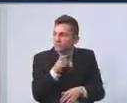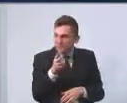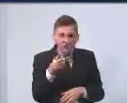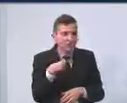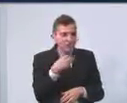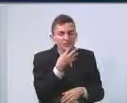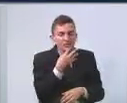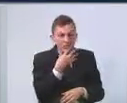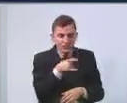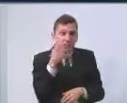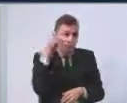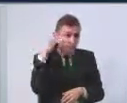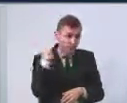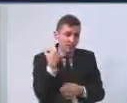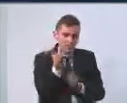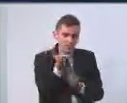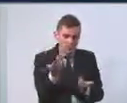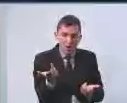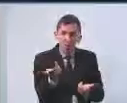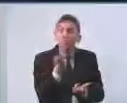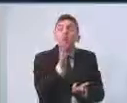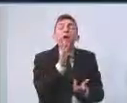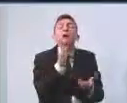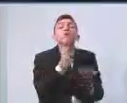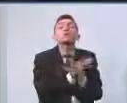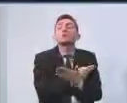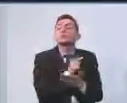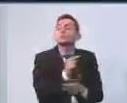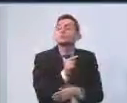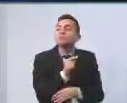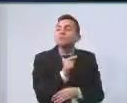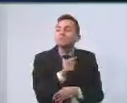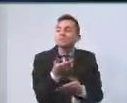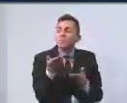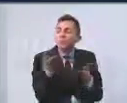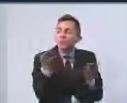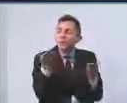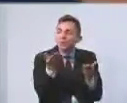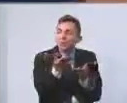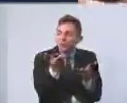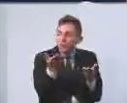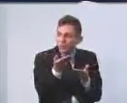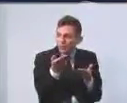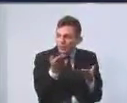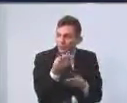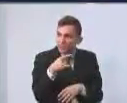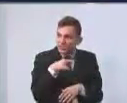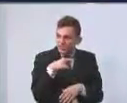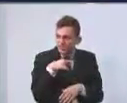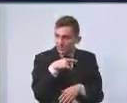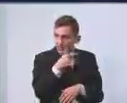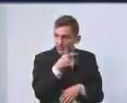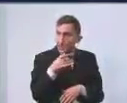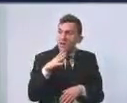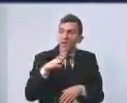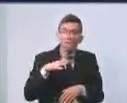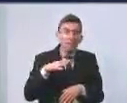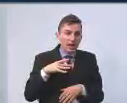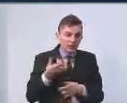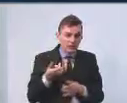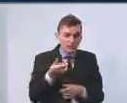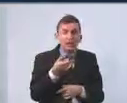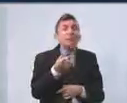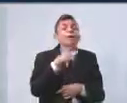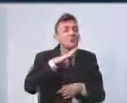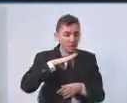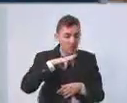vocês, eu sei disso, só que uma coisa é, hoje eu tenho uma praça que eu faço uma arborização,